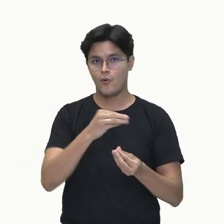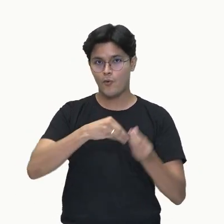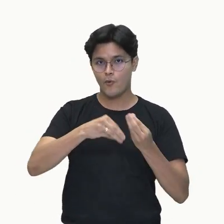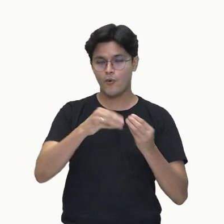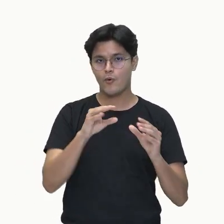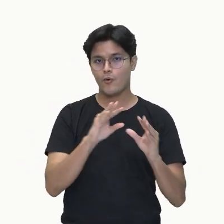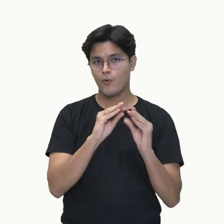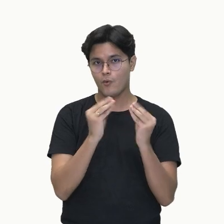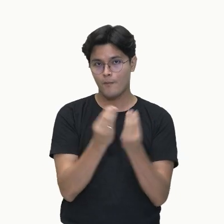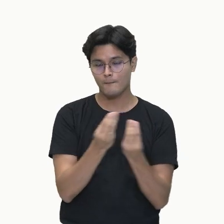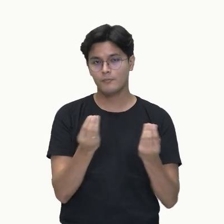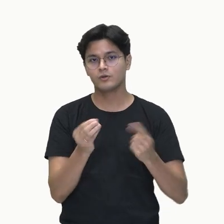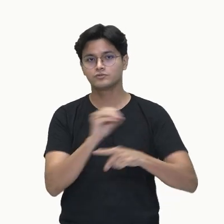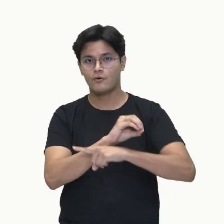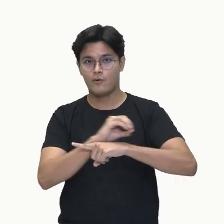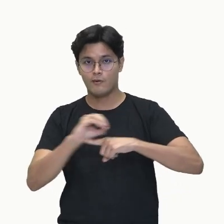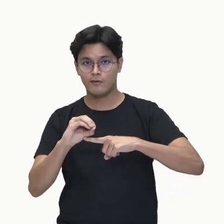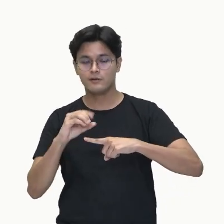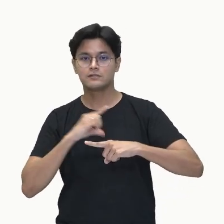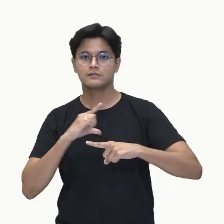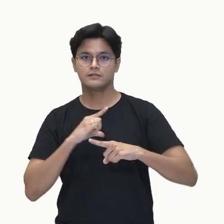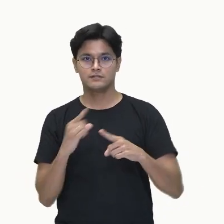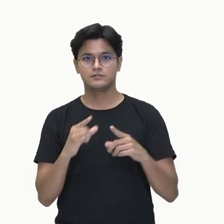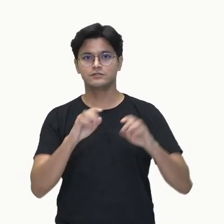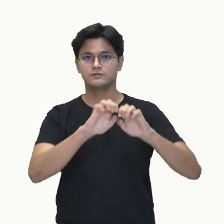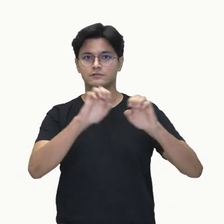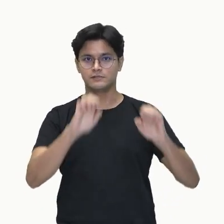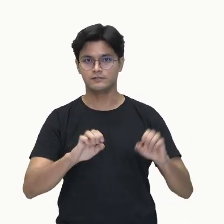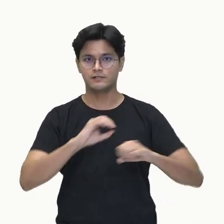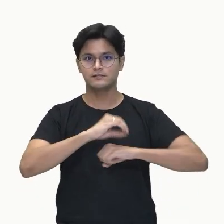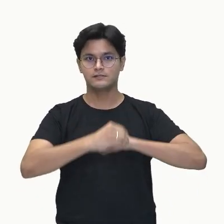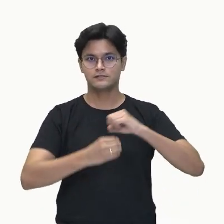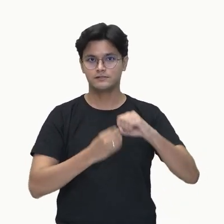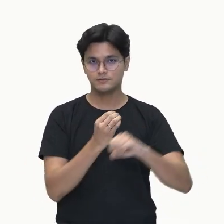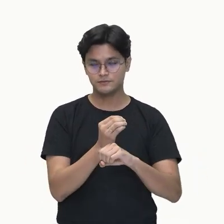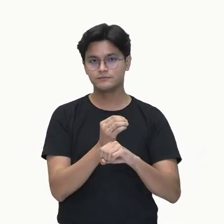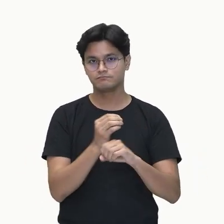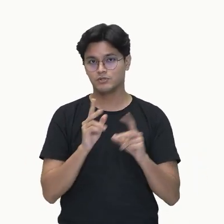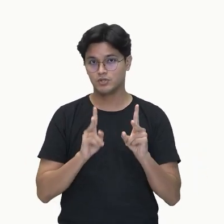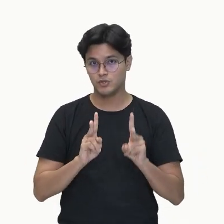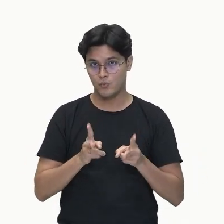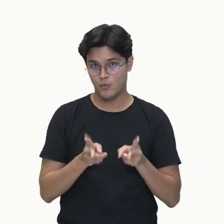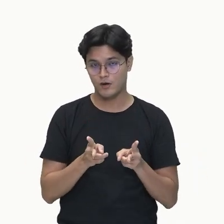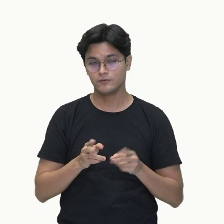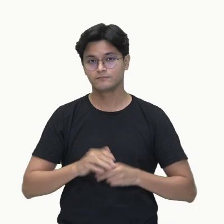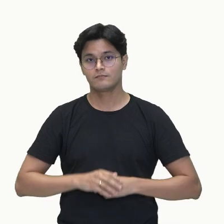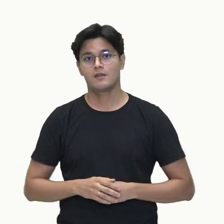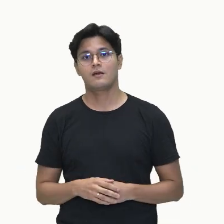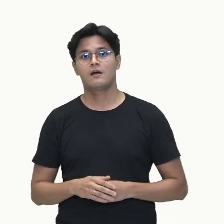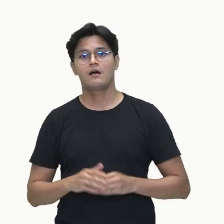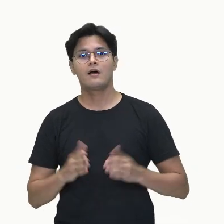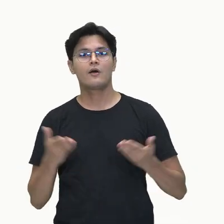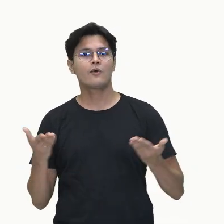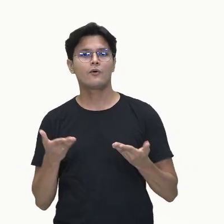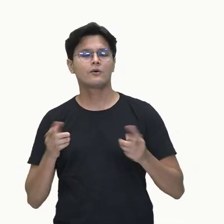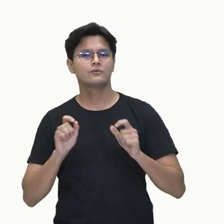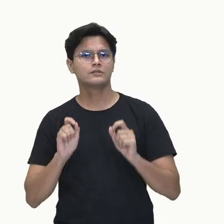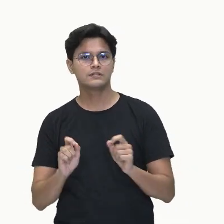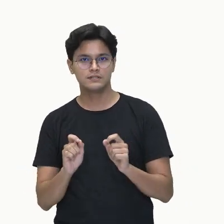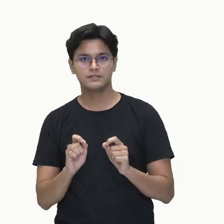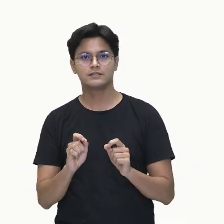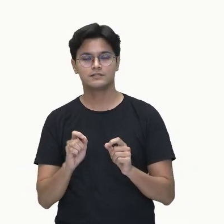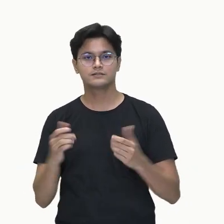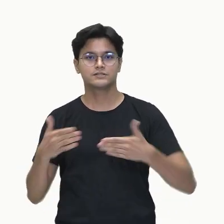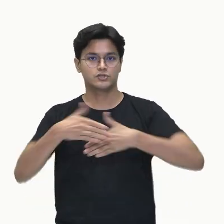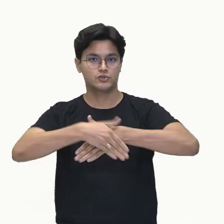a mesma fórmula molecular. Já a isomeria geométrica, ela é um